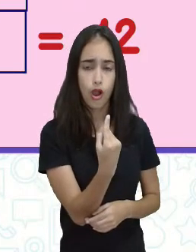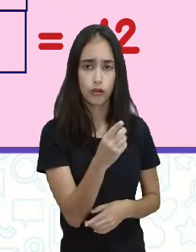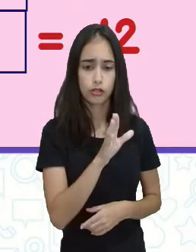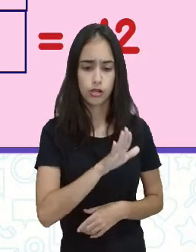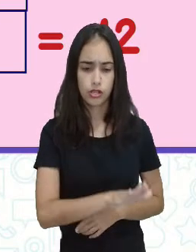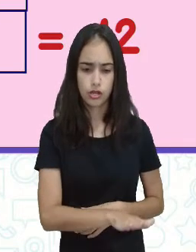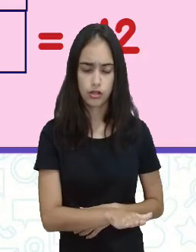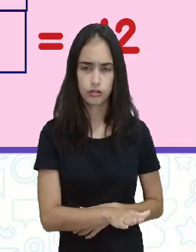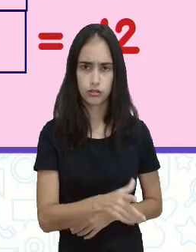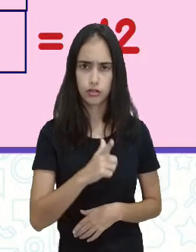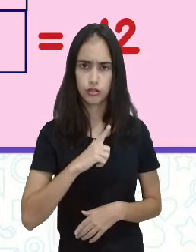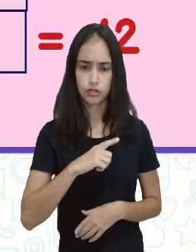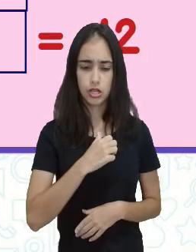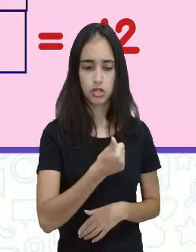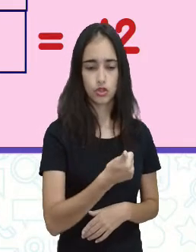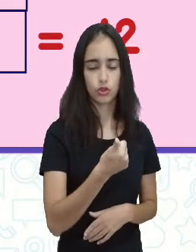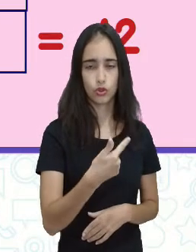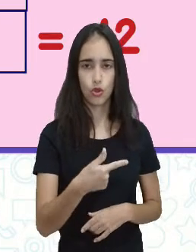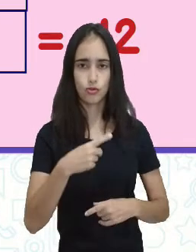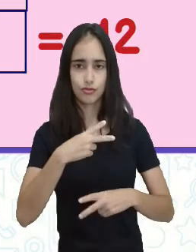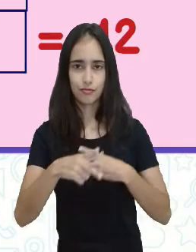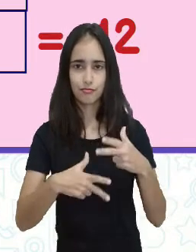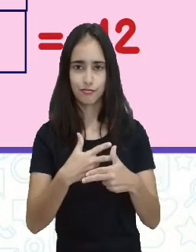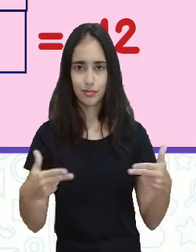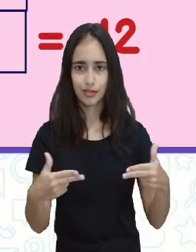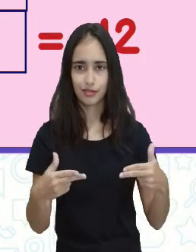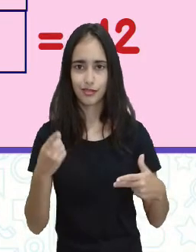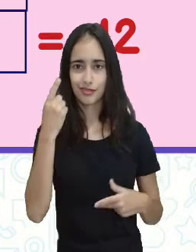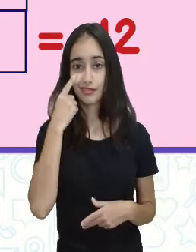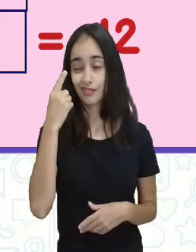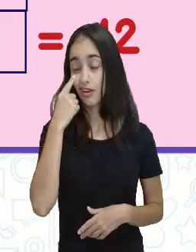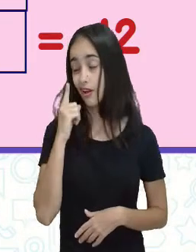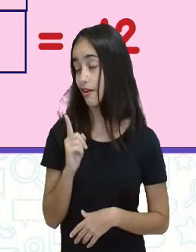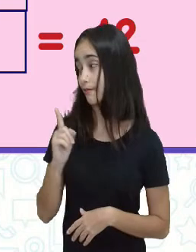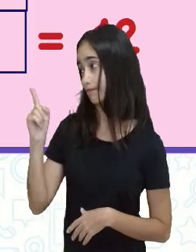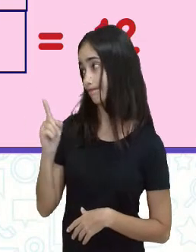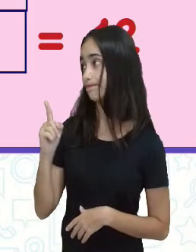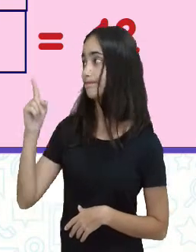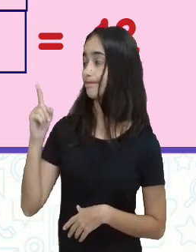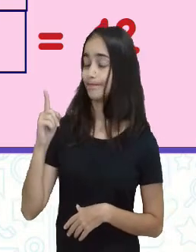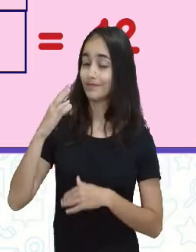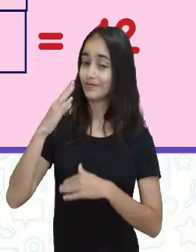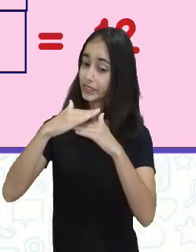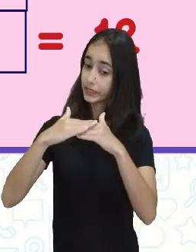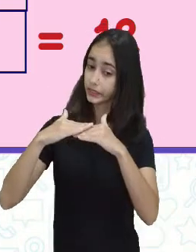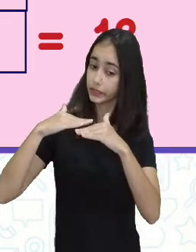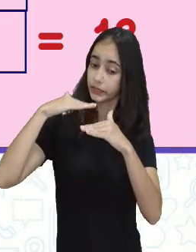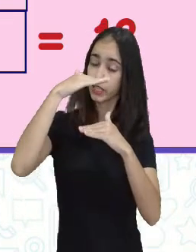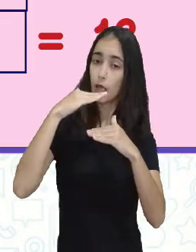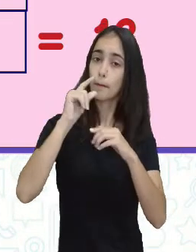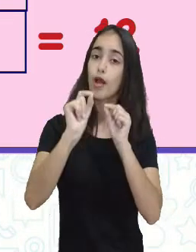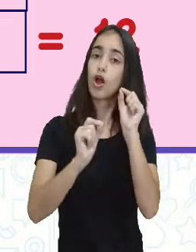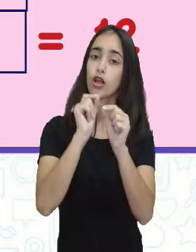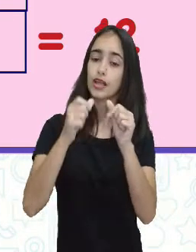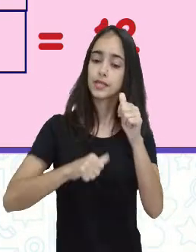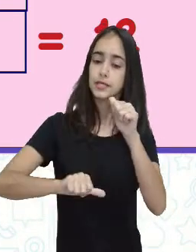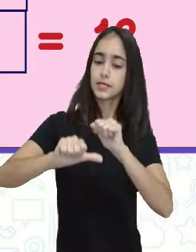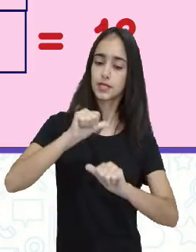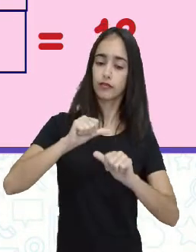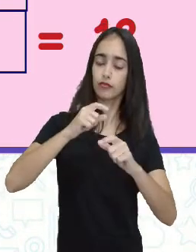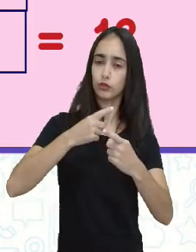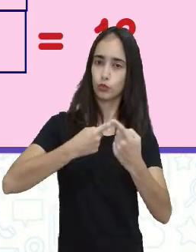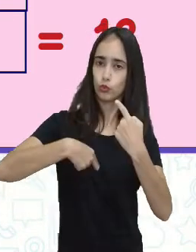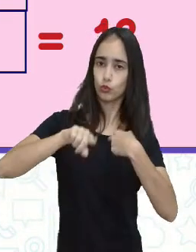doze presentes. Gente, olha que eu destaquei lá em cima, que é inversa. Um